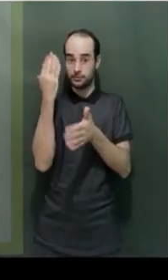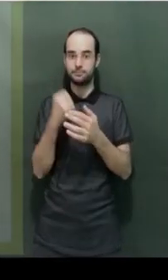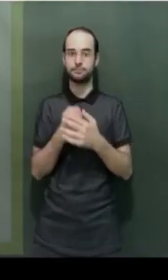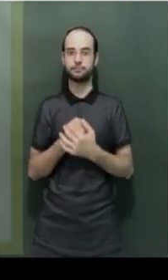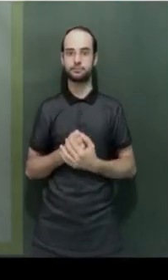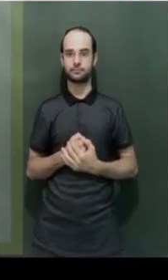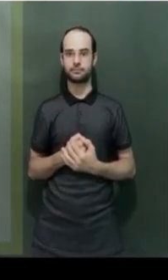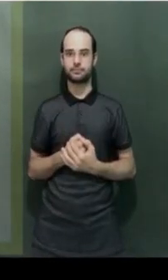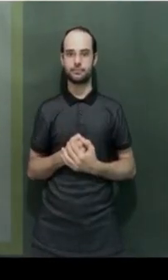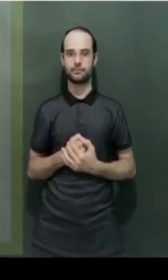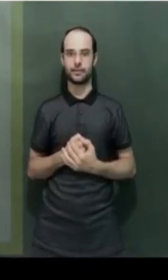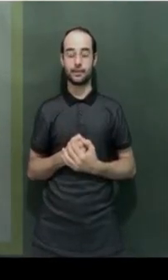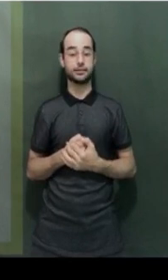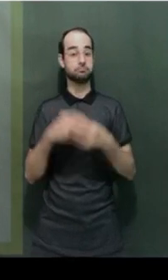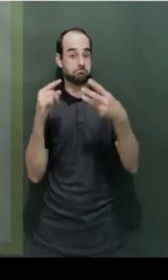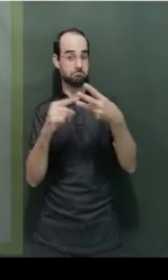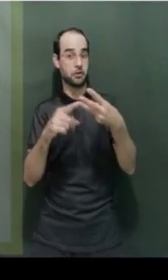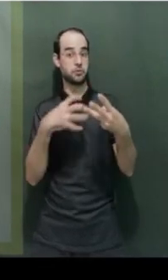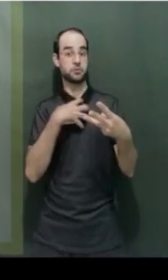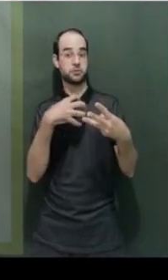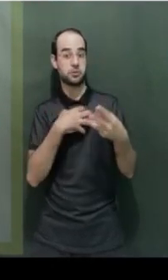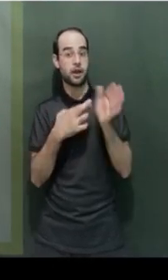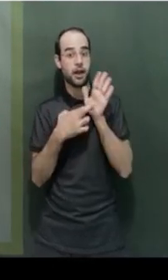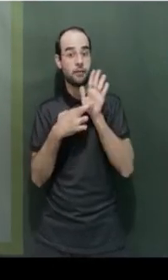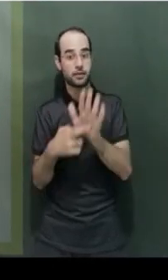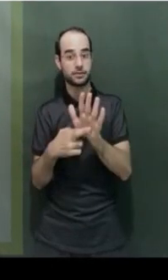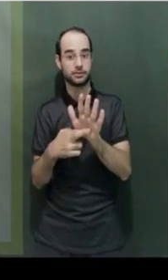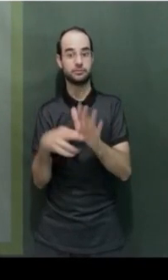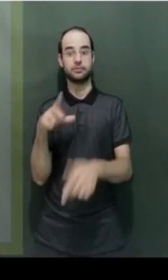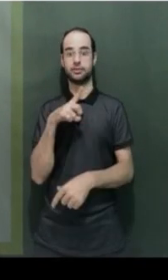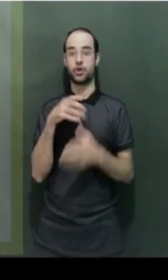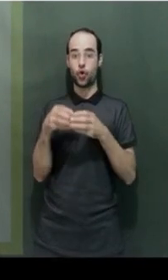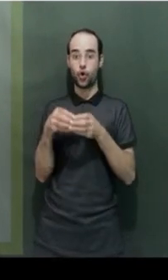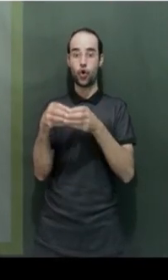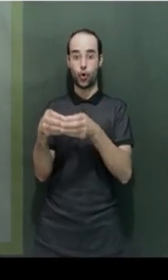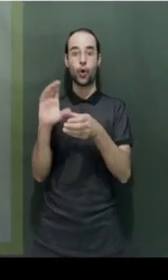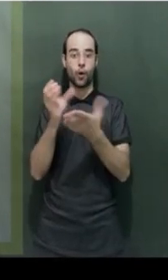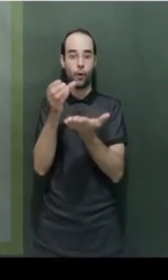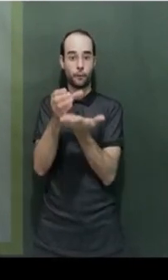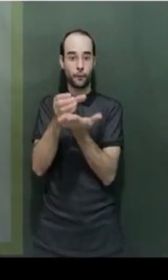também. Então, vejam que é uma outra representação. Aqui eu tenho ele em 3D,